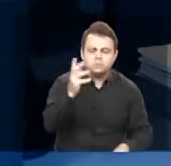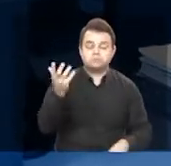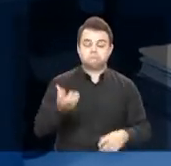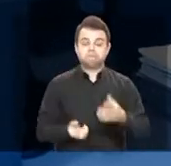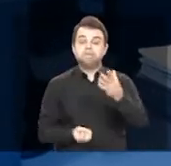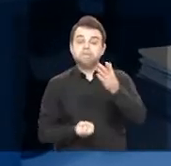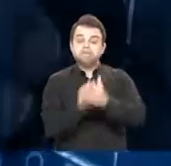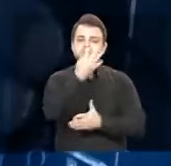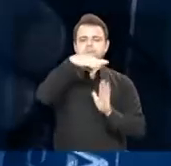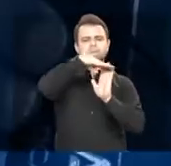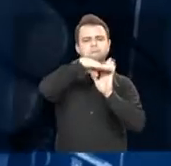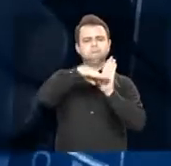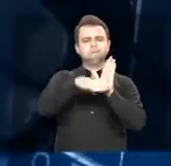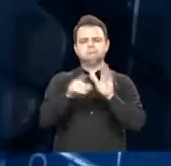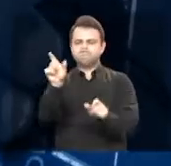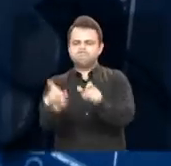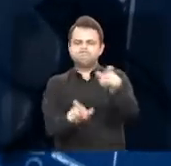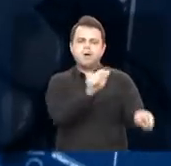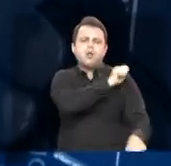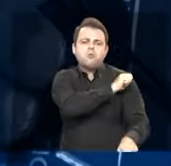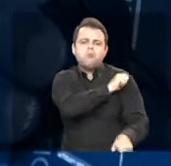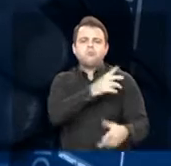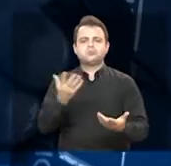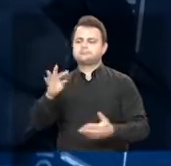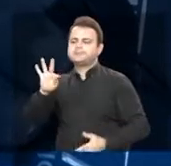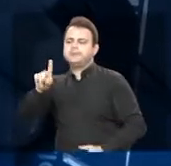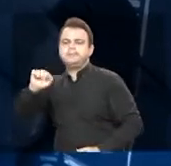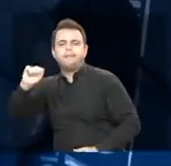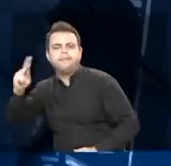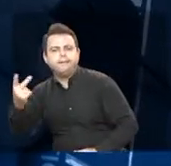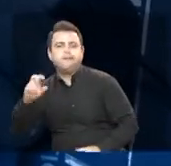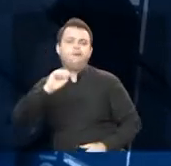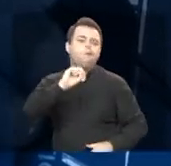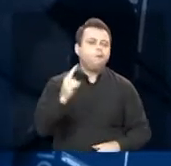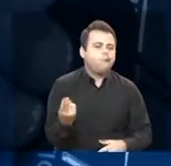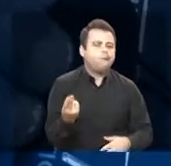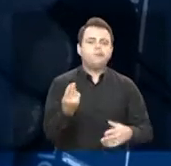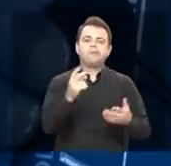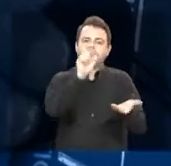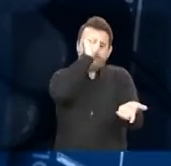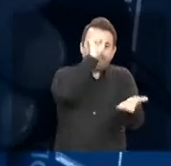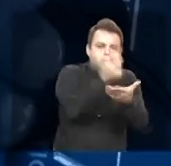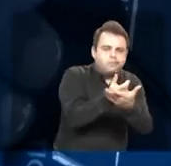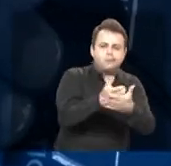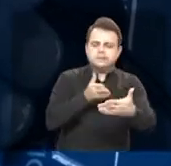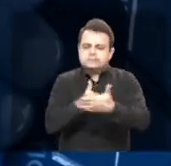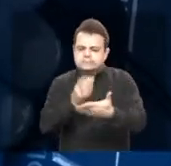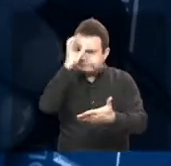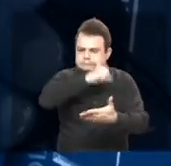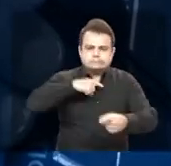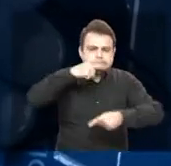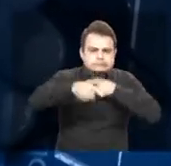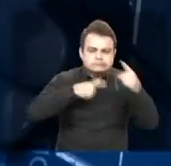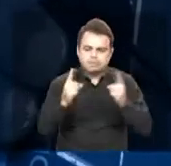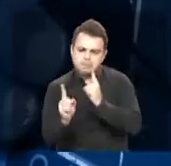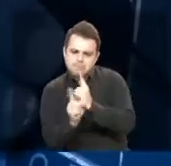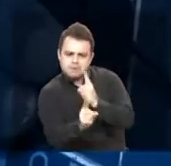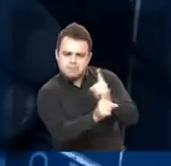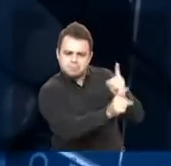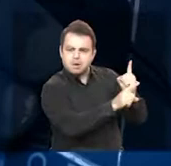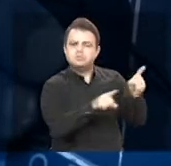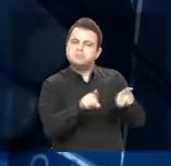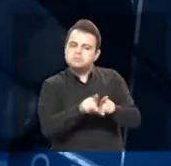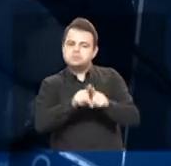Programa de Diagnóstico e Acompanhamento Integral de Alunos com Dislexia, TDAH ou Transtorno de